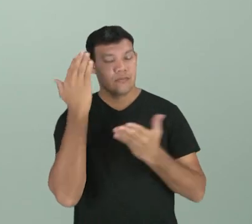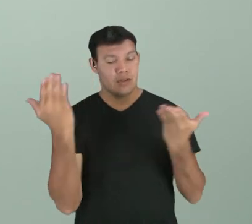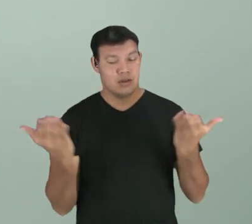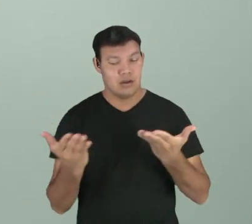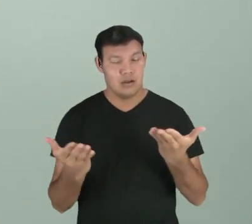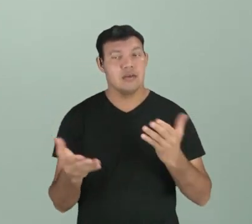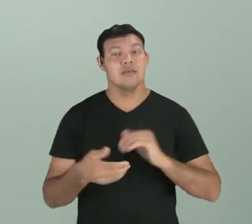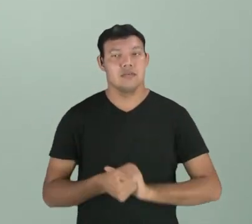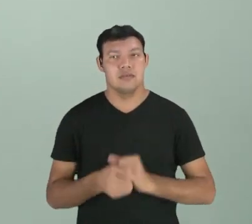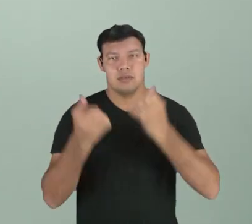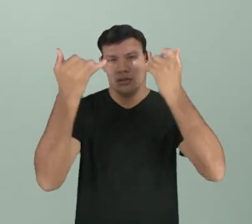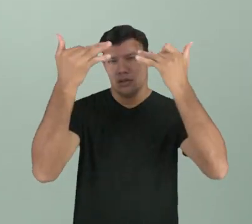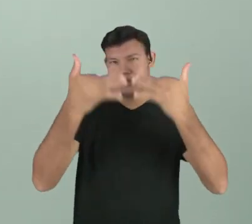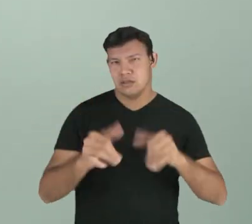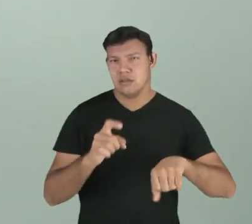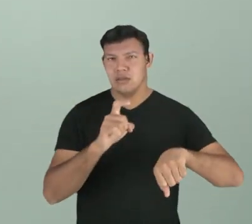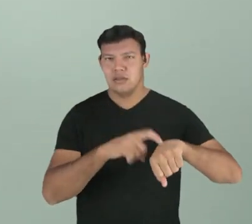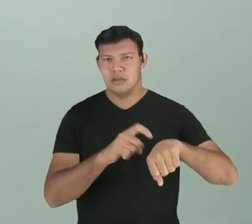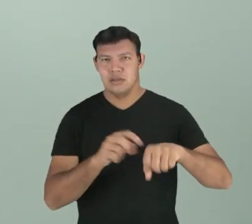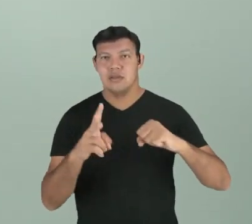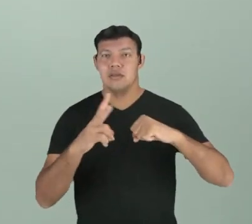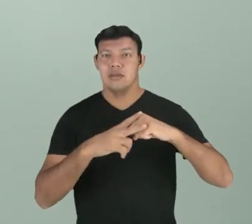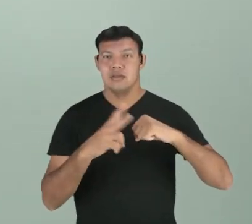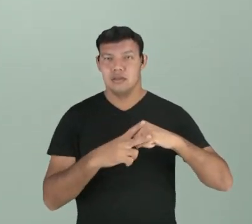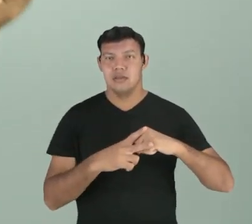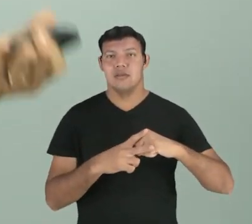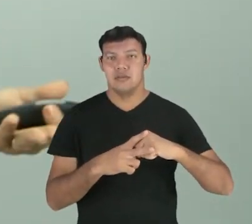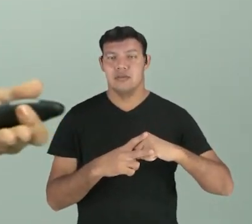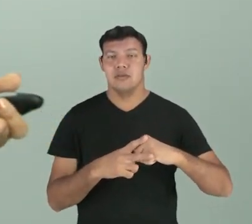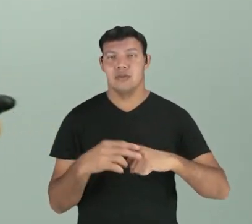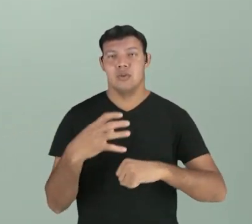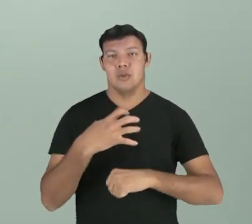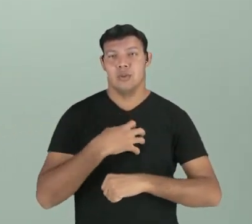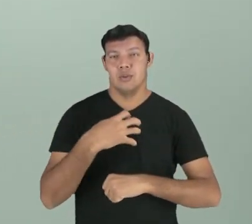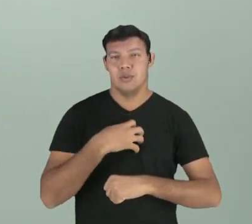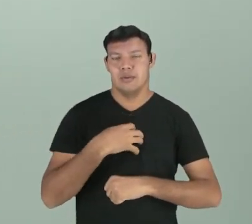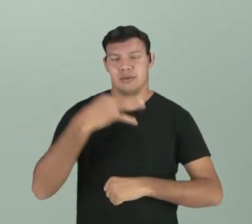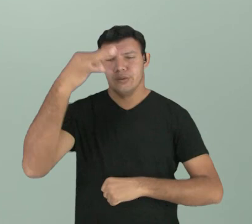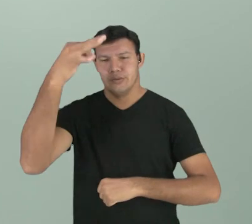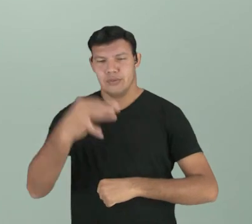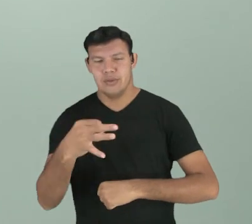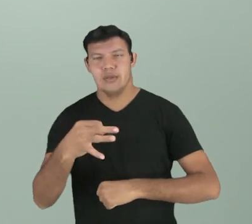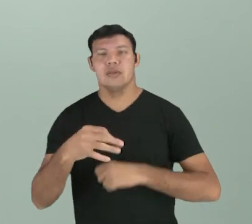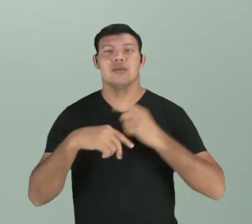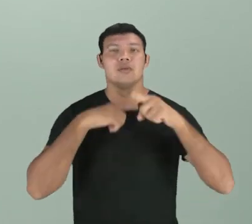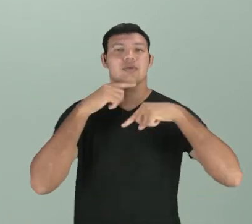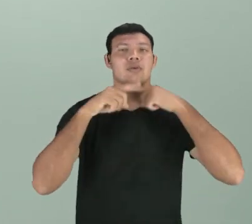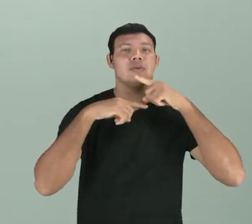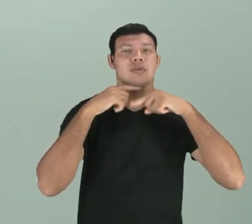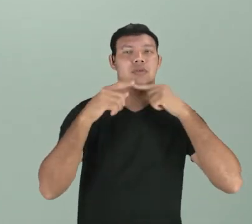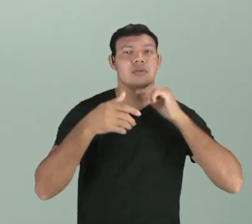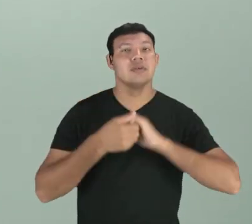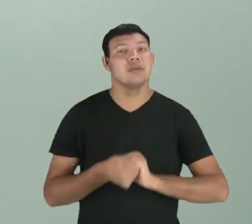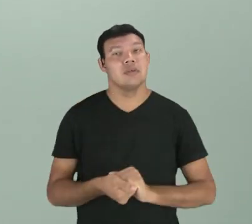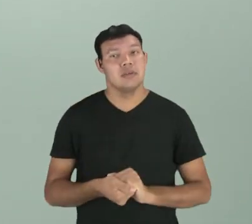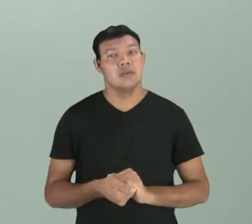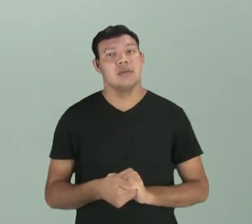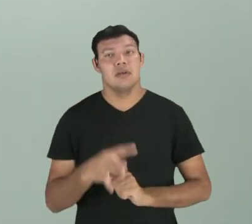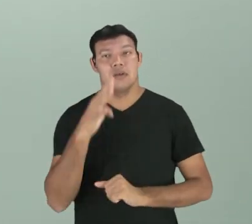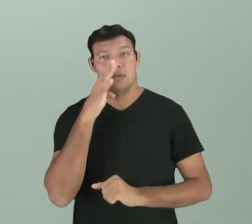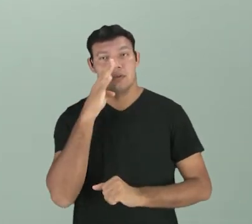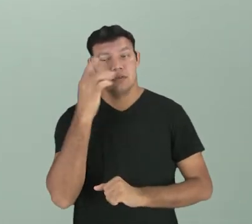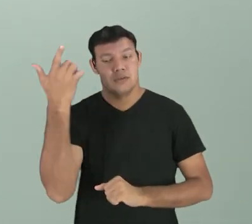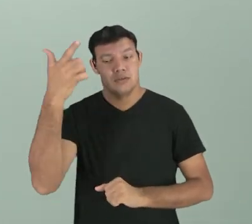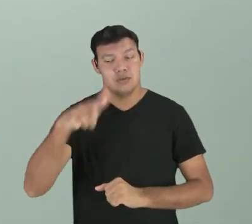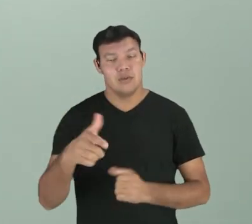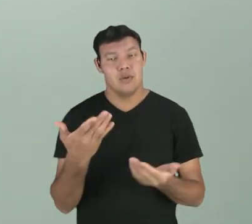aula de hoje. Falamos sobre os tempos verbais dentro do modo indicativo, do modo subjuntivo. E assistam a